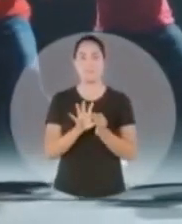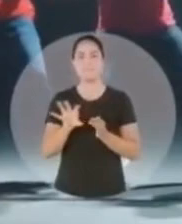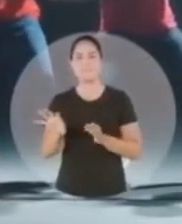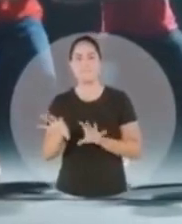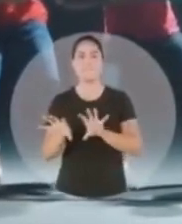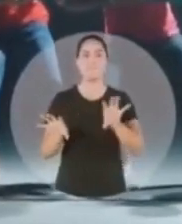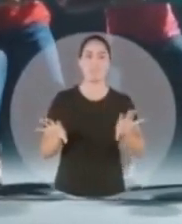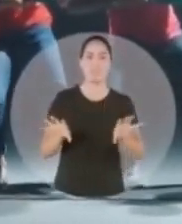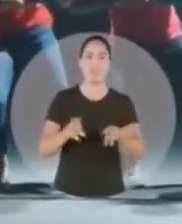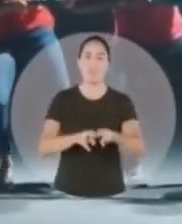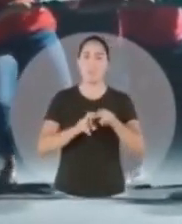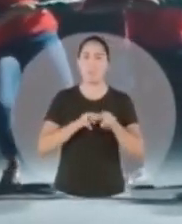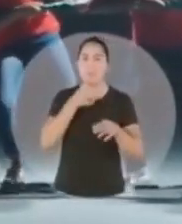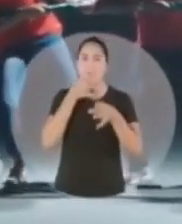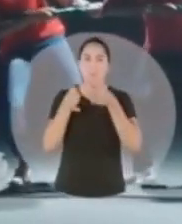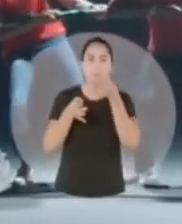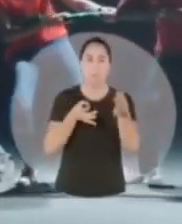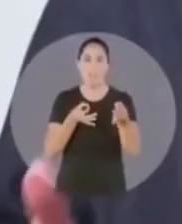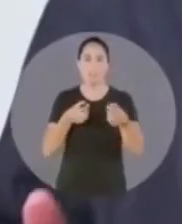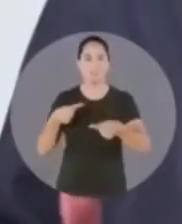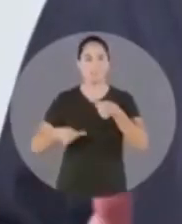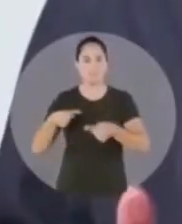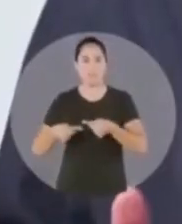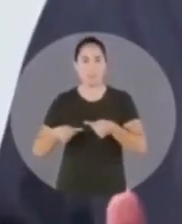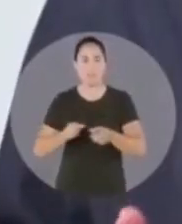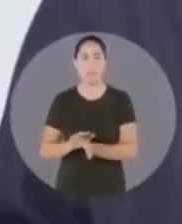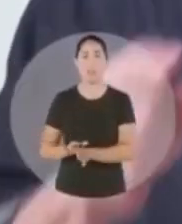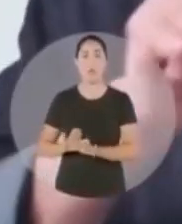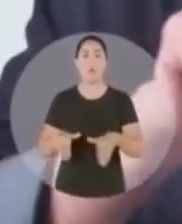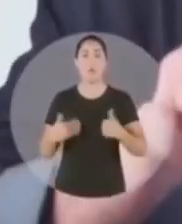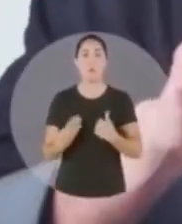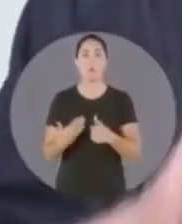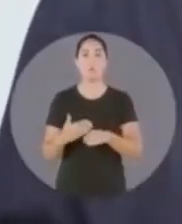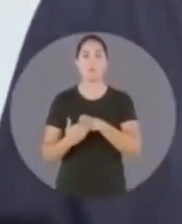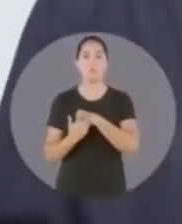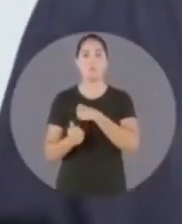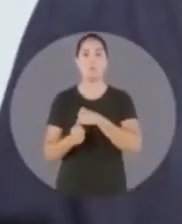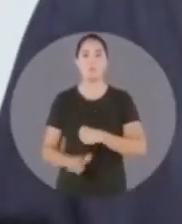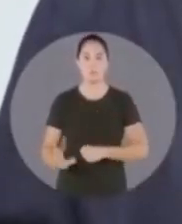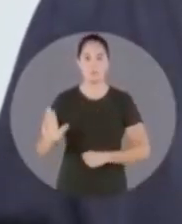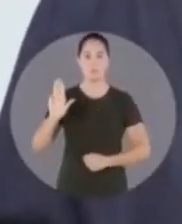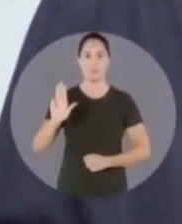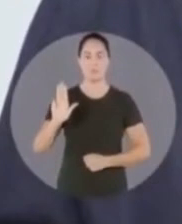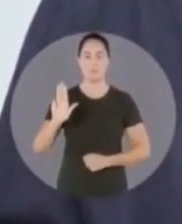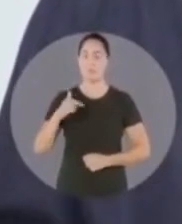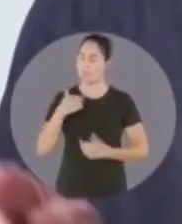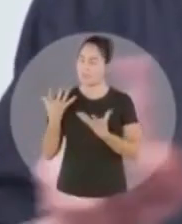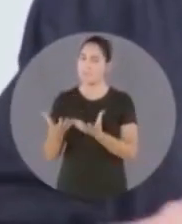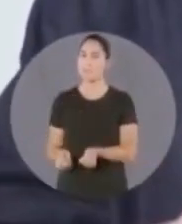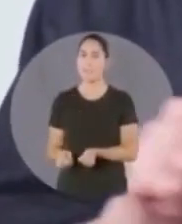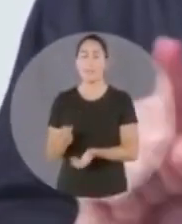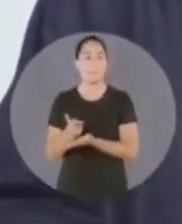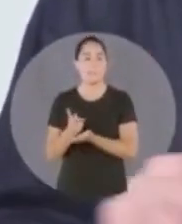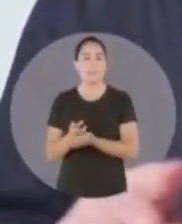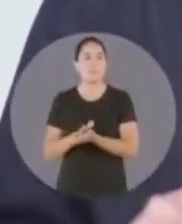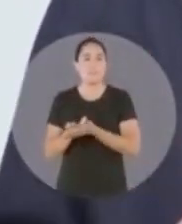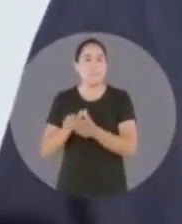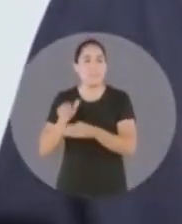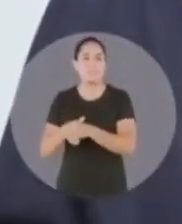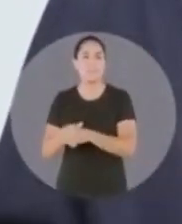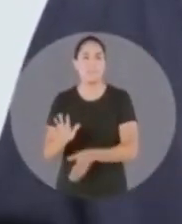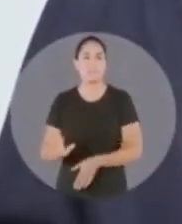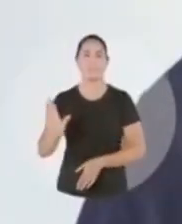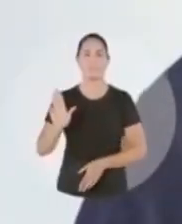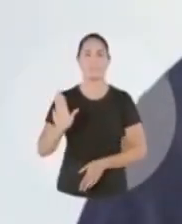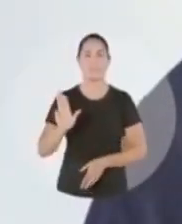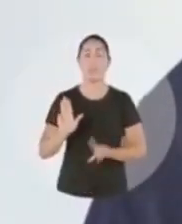famílias separados por ideologia. Quando o Lula me chamou para comandar a economia, eu aceitei, mesmo não tendo